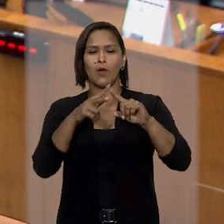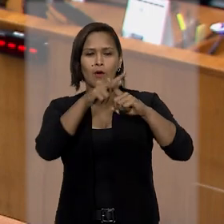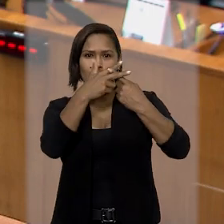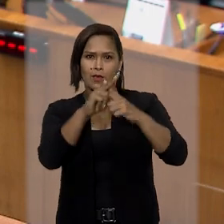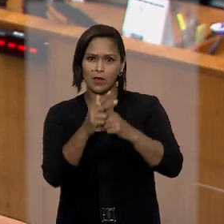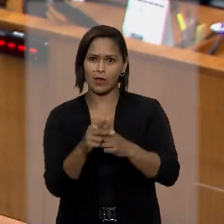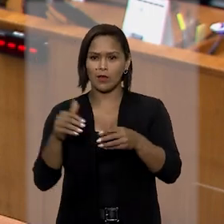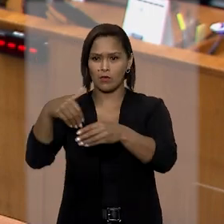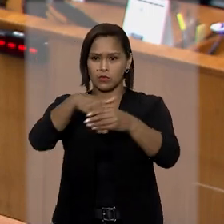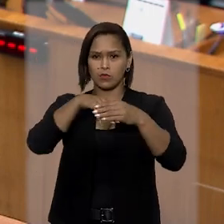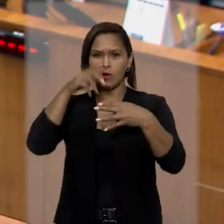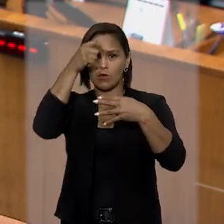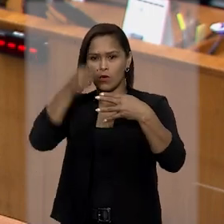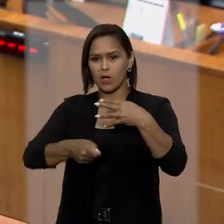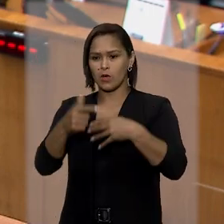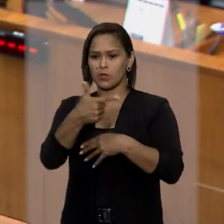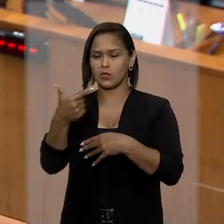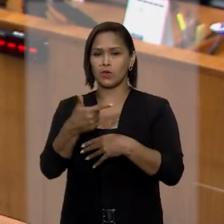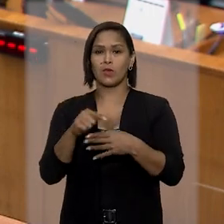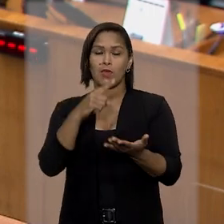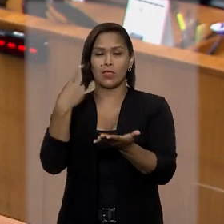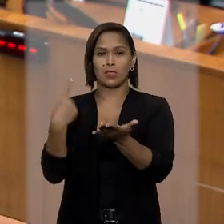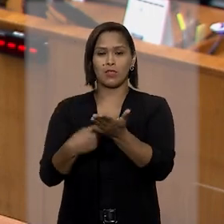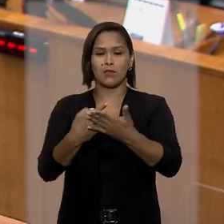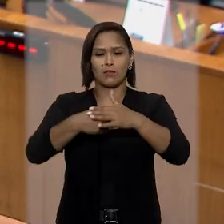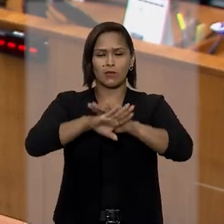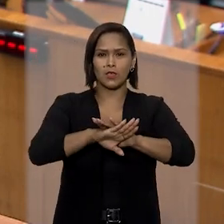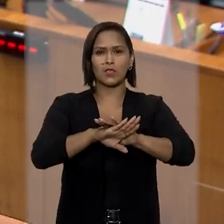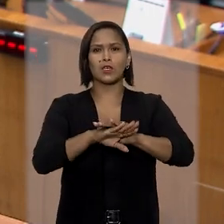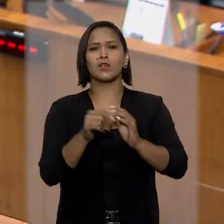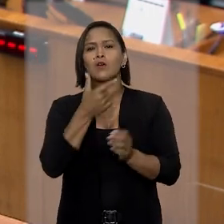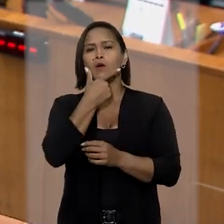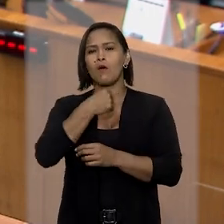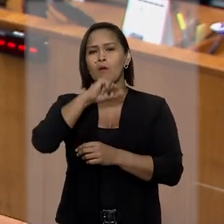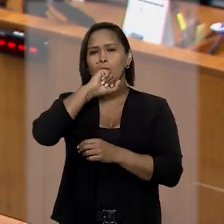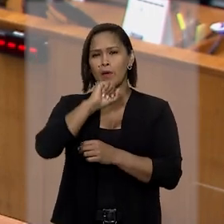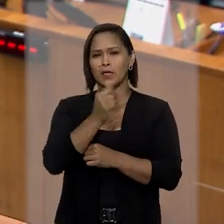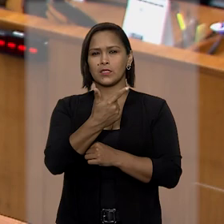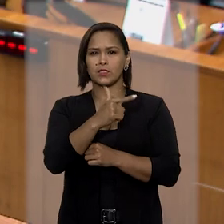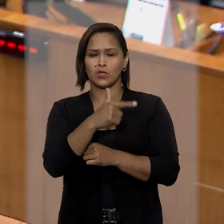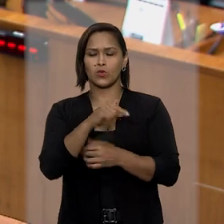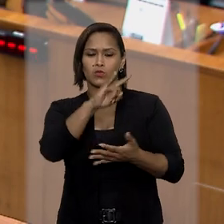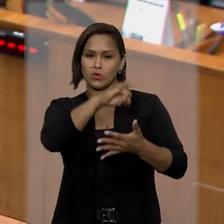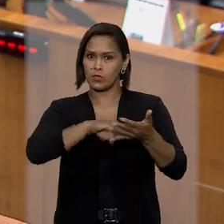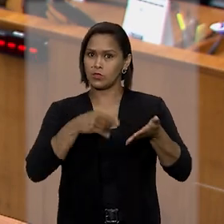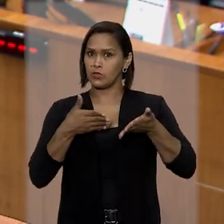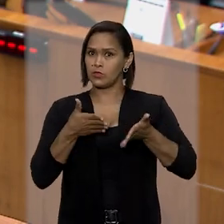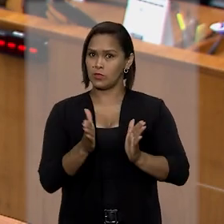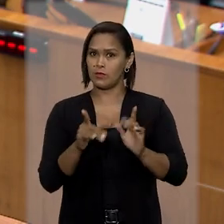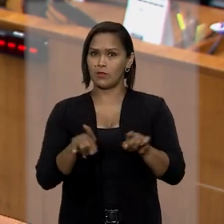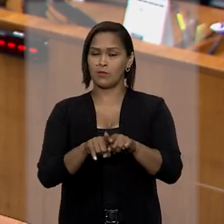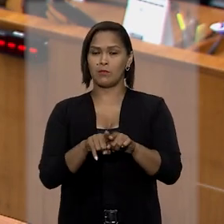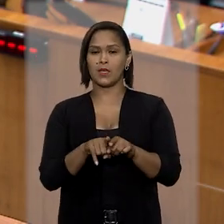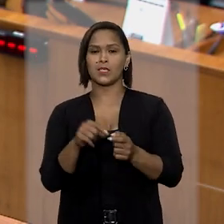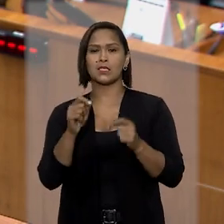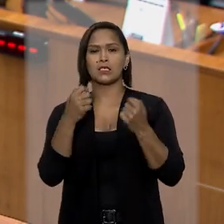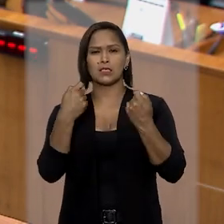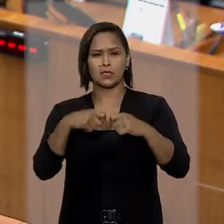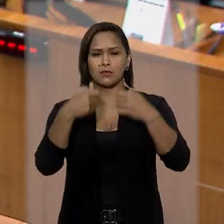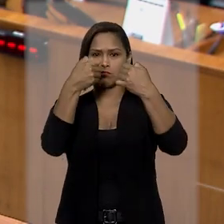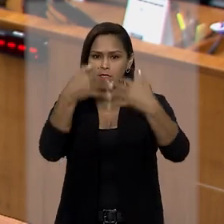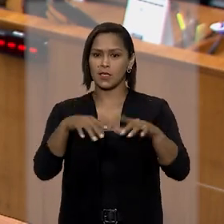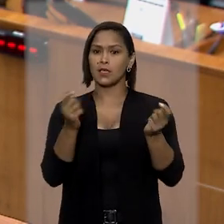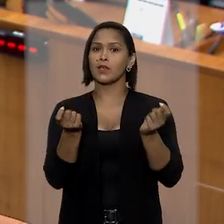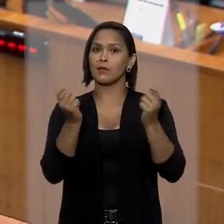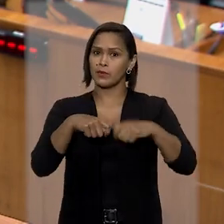reformou o acórdão de segundo grau que havia deferido a averbação do pai sócio-afetivo no registro civil, porém com a exigência de que